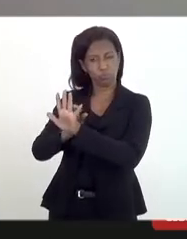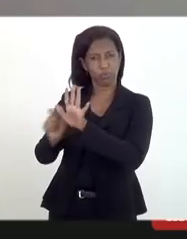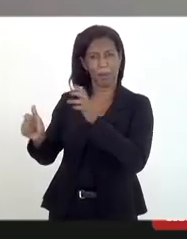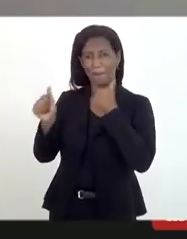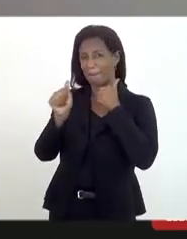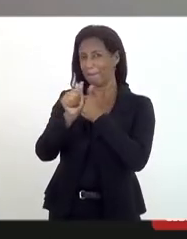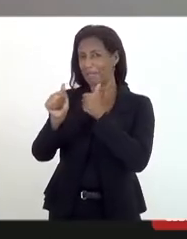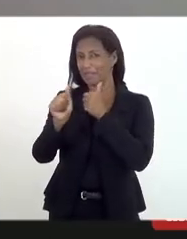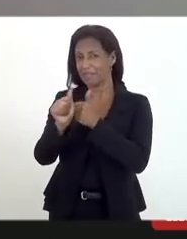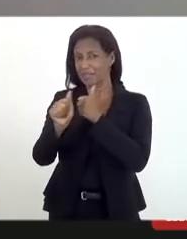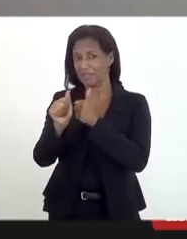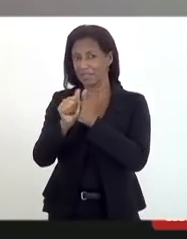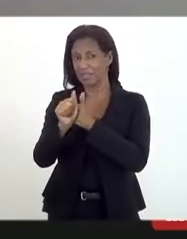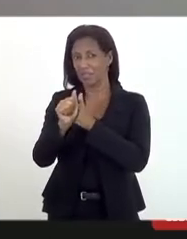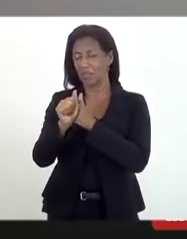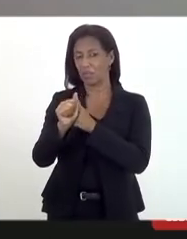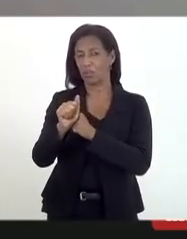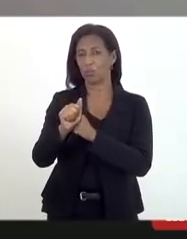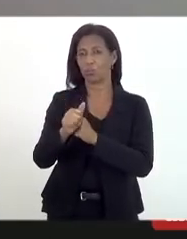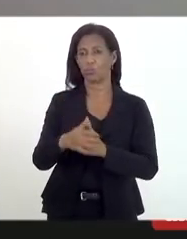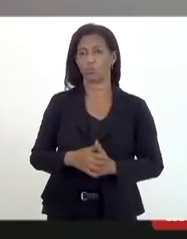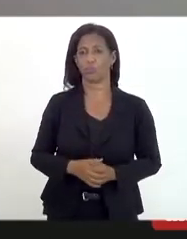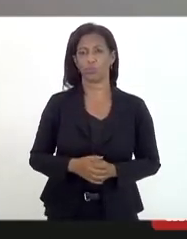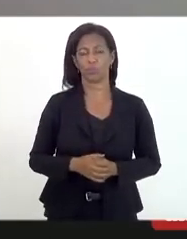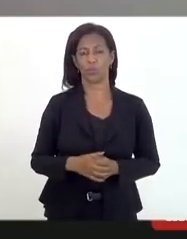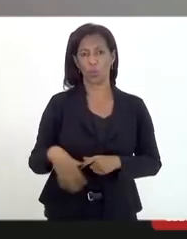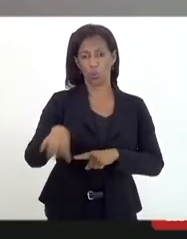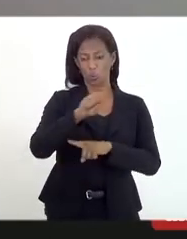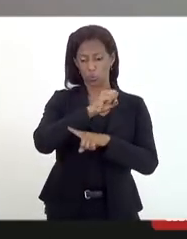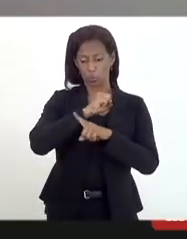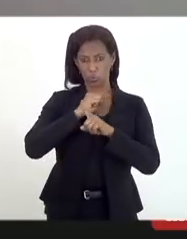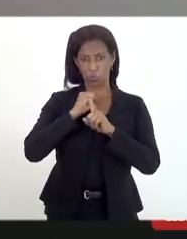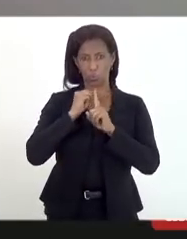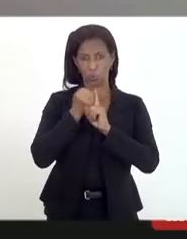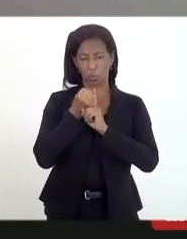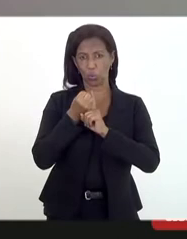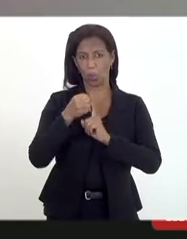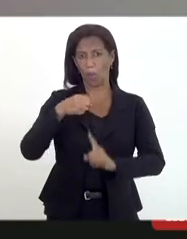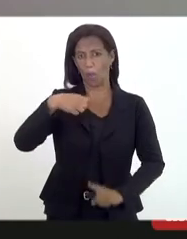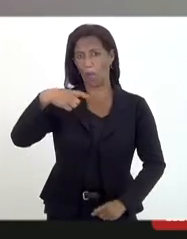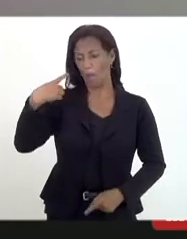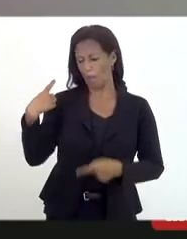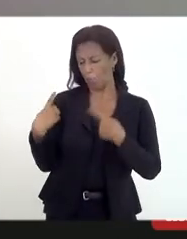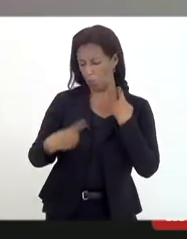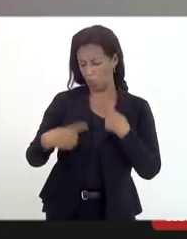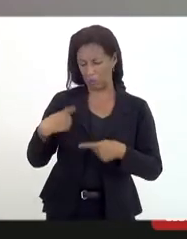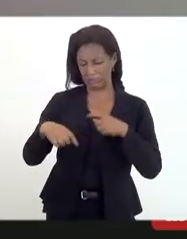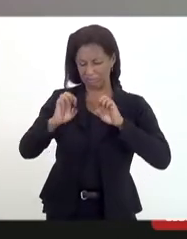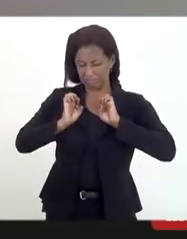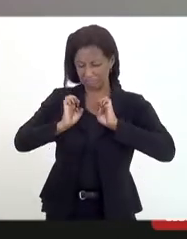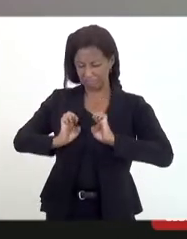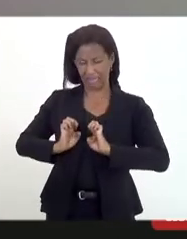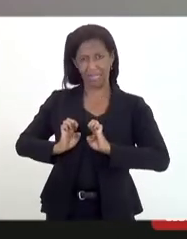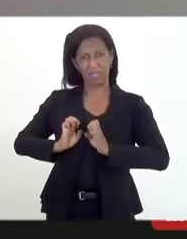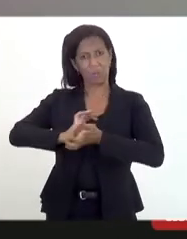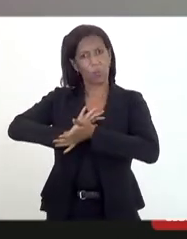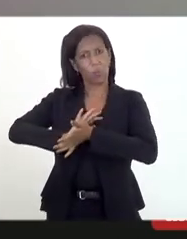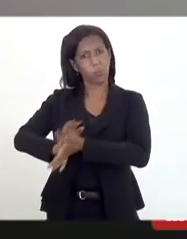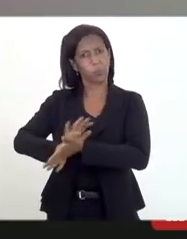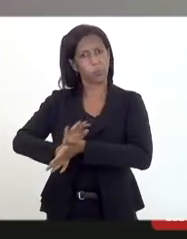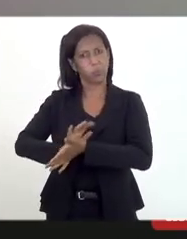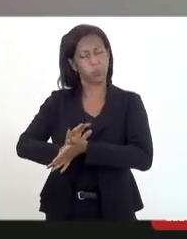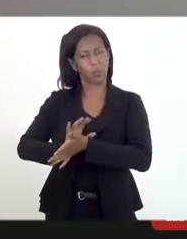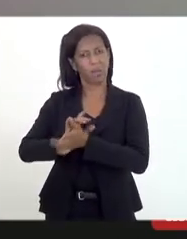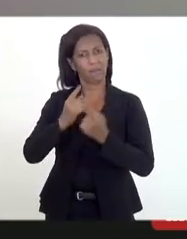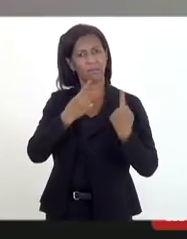perseguição sócio-política, étnico-racial contra a comunidade, várias